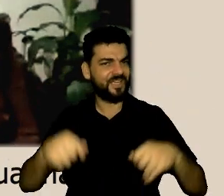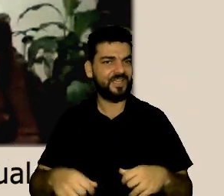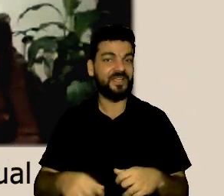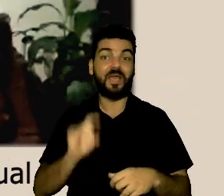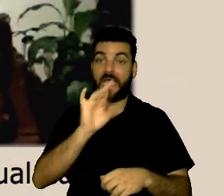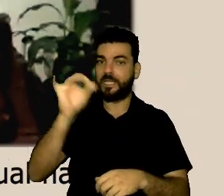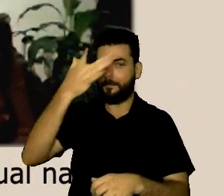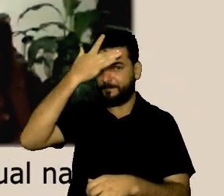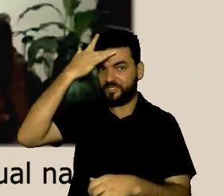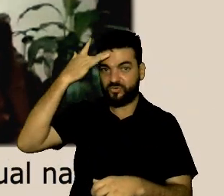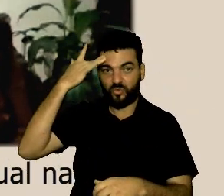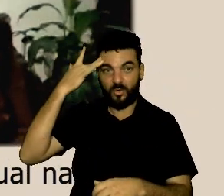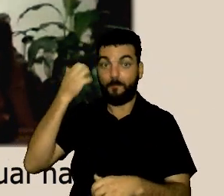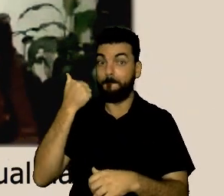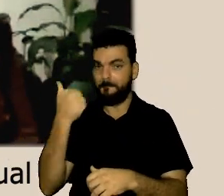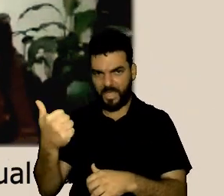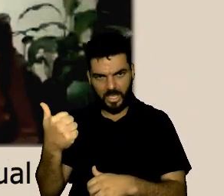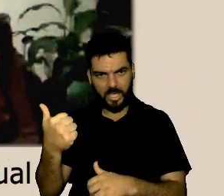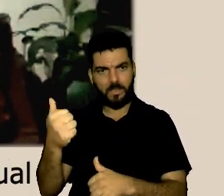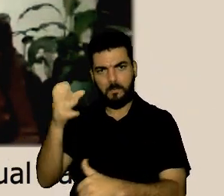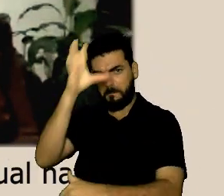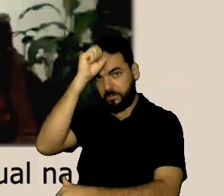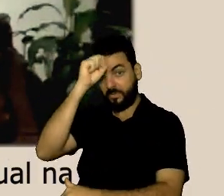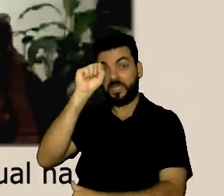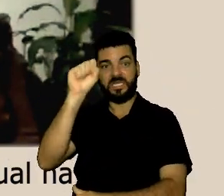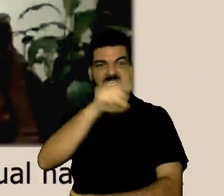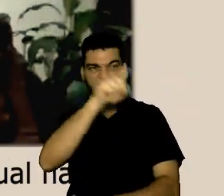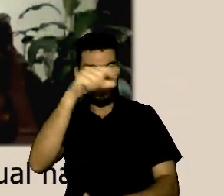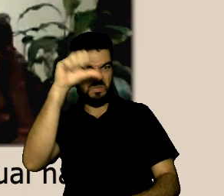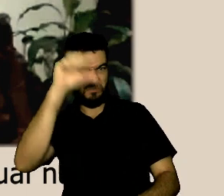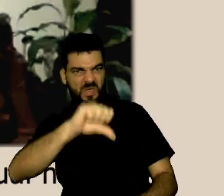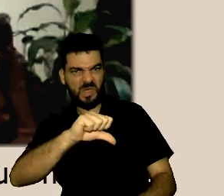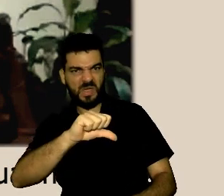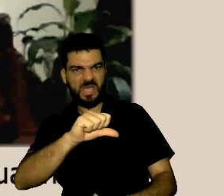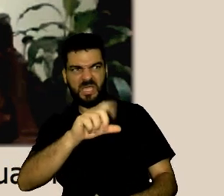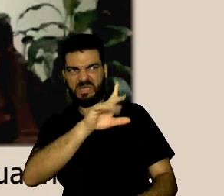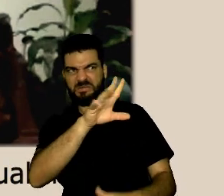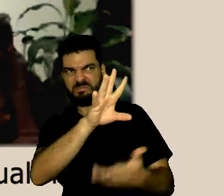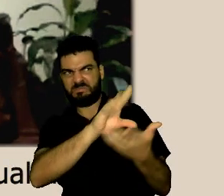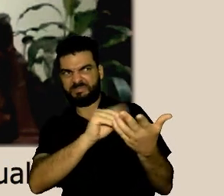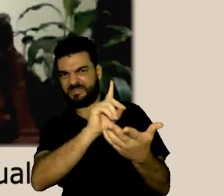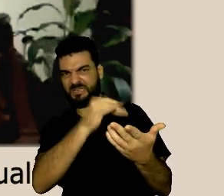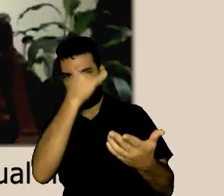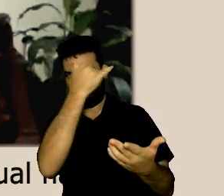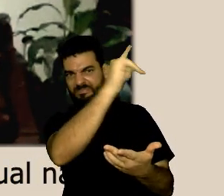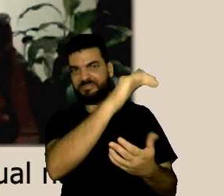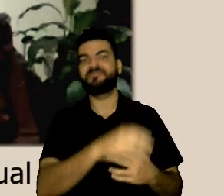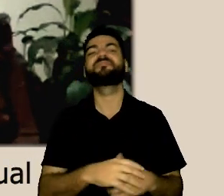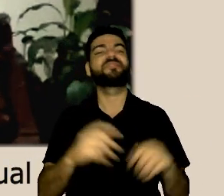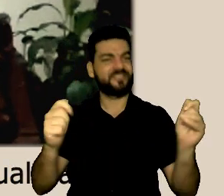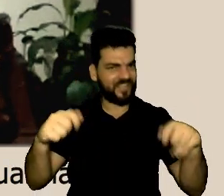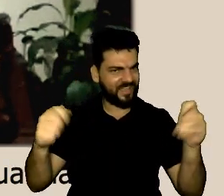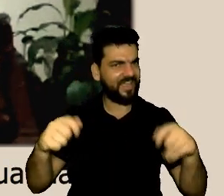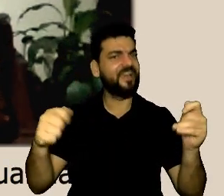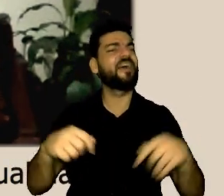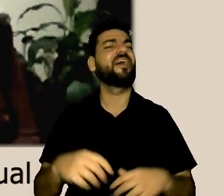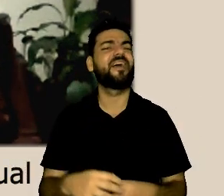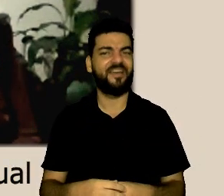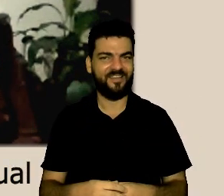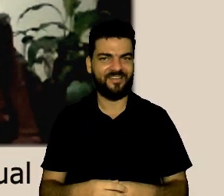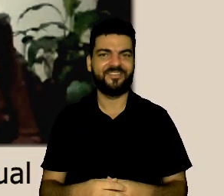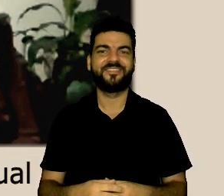com quem é generoso e com quem nos inspira mas também a gente aprende muito com quem nos